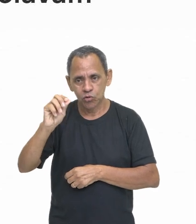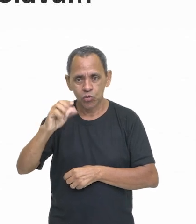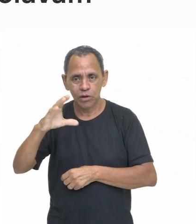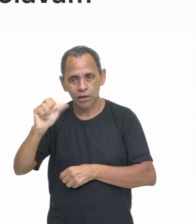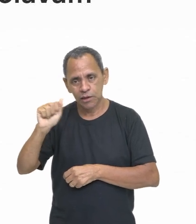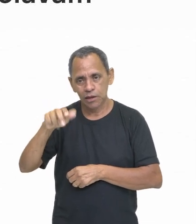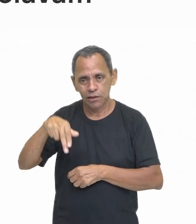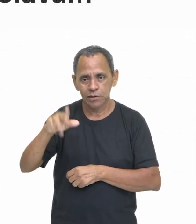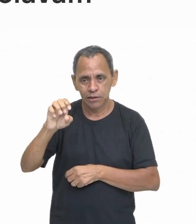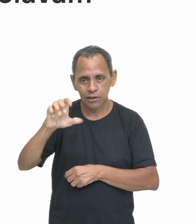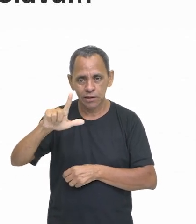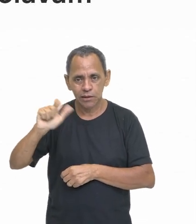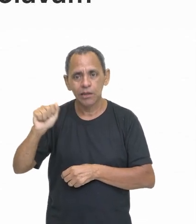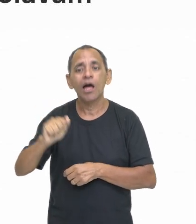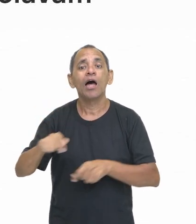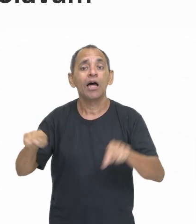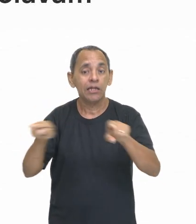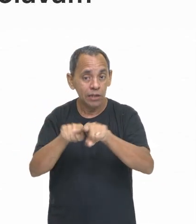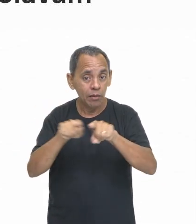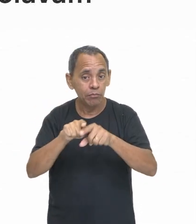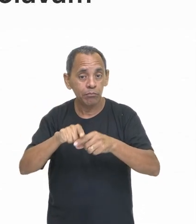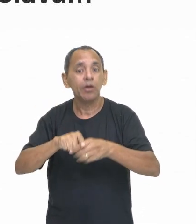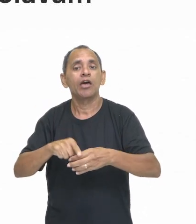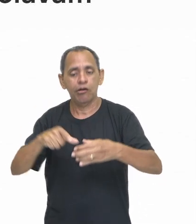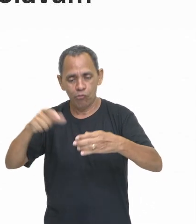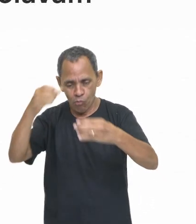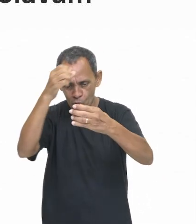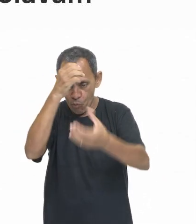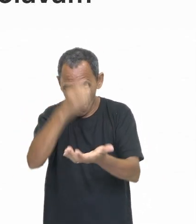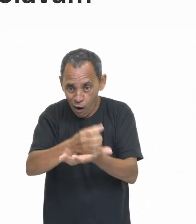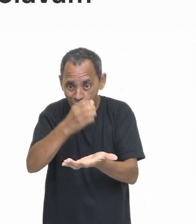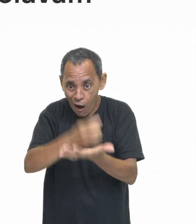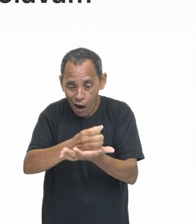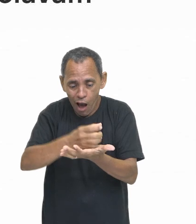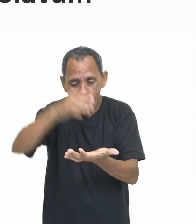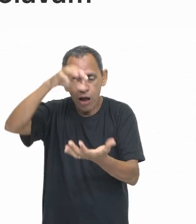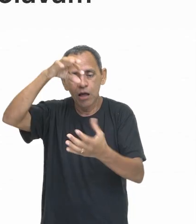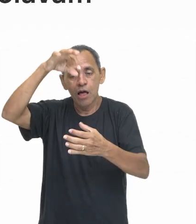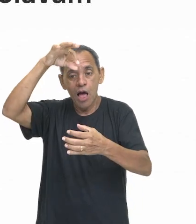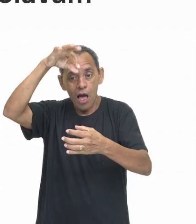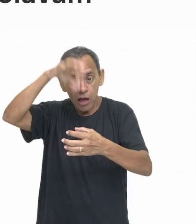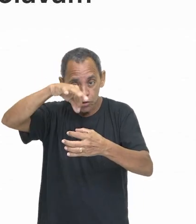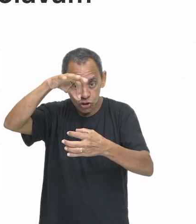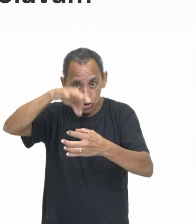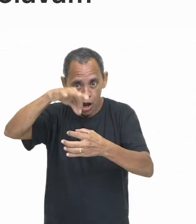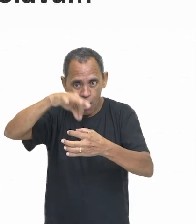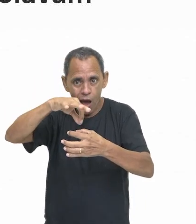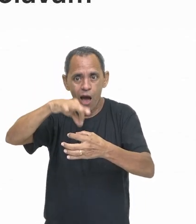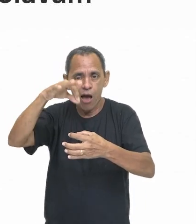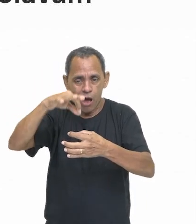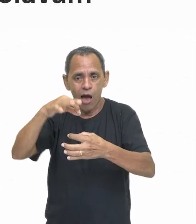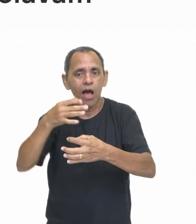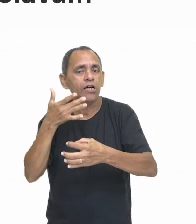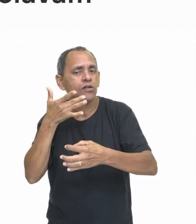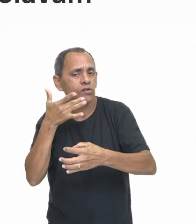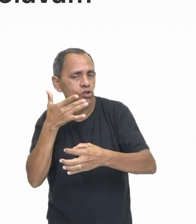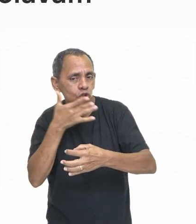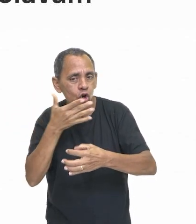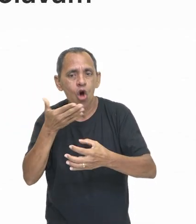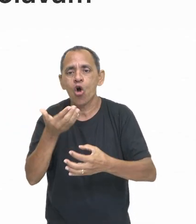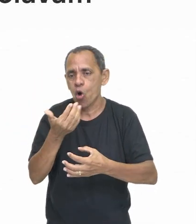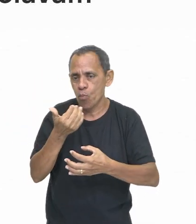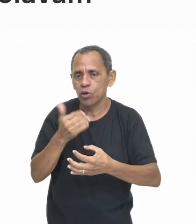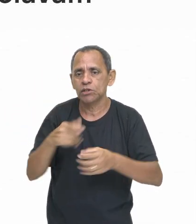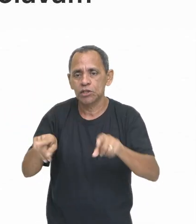produtos como esses para se fazer chá ou para se utilizar como condimentos para dar sabor à comida. Então, se